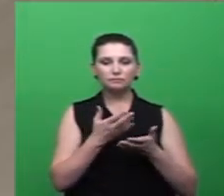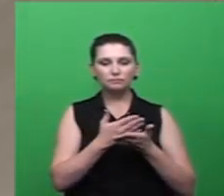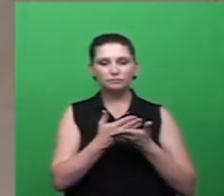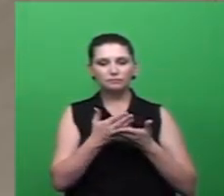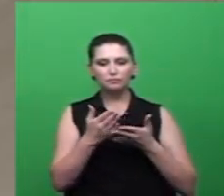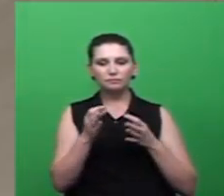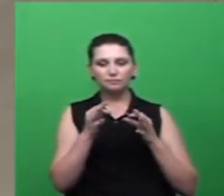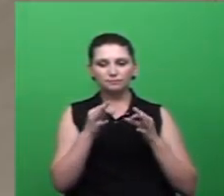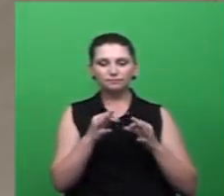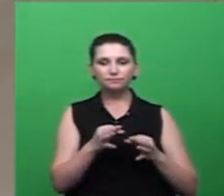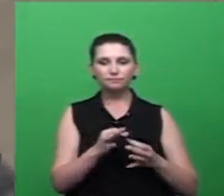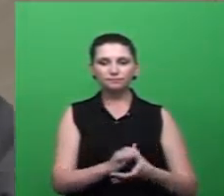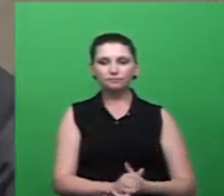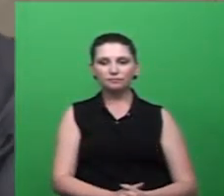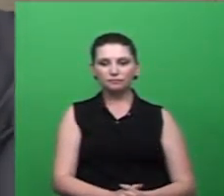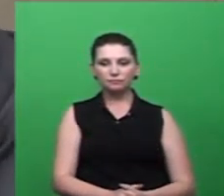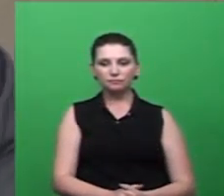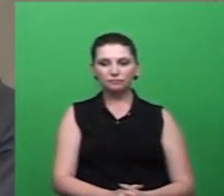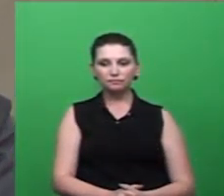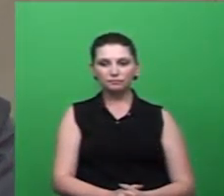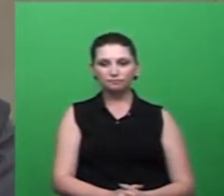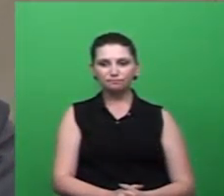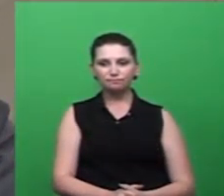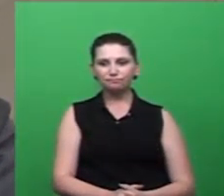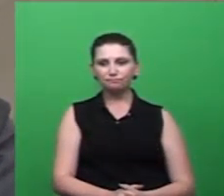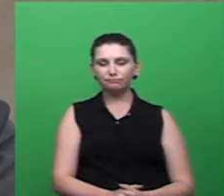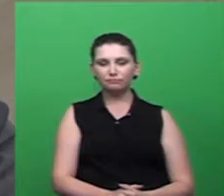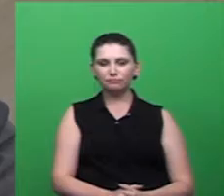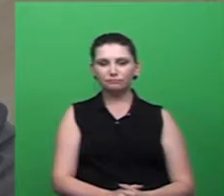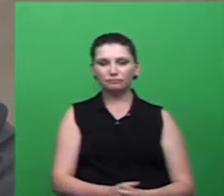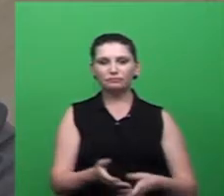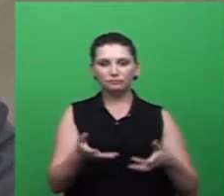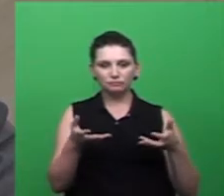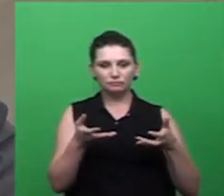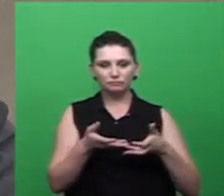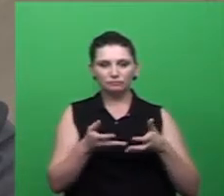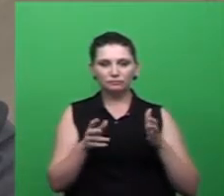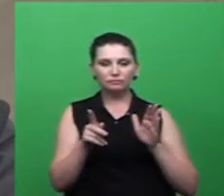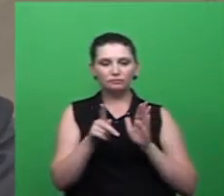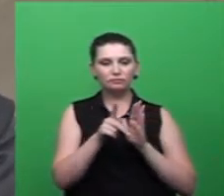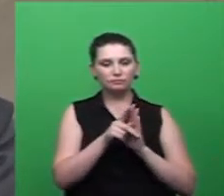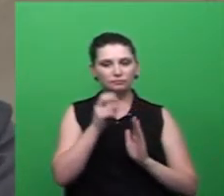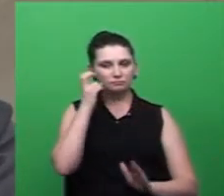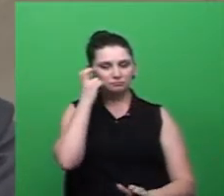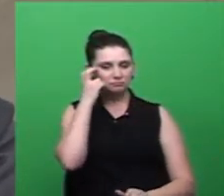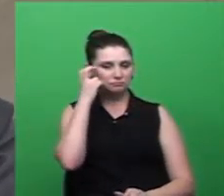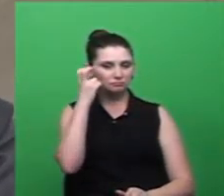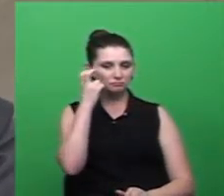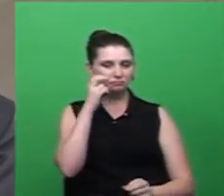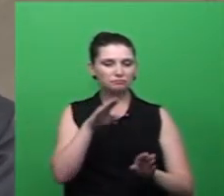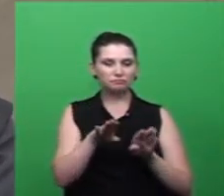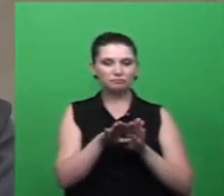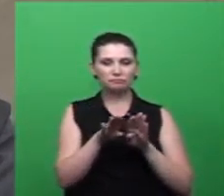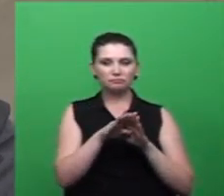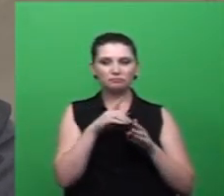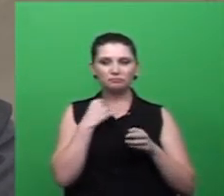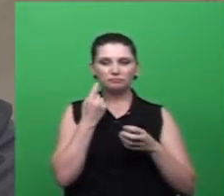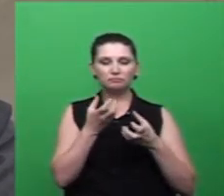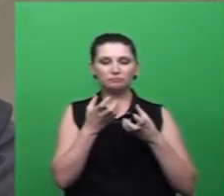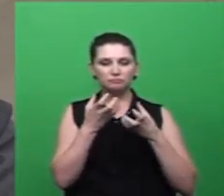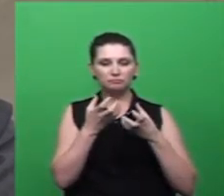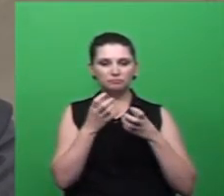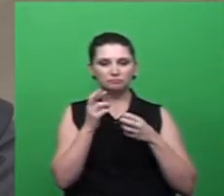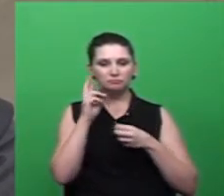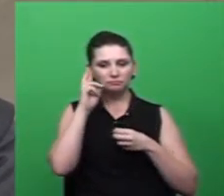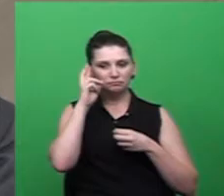verdade. Hoje, além da própria inteligência e dos destinos que nós mesmos catalogamos